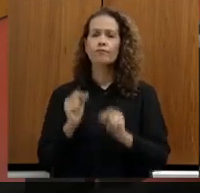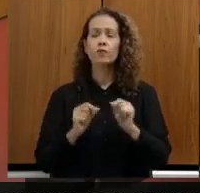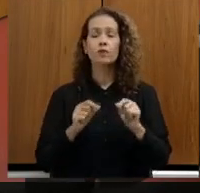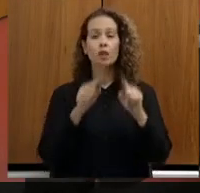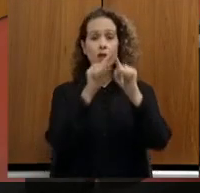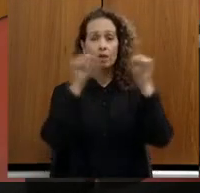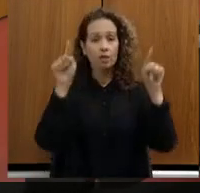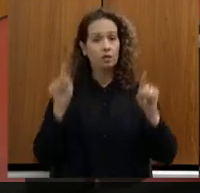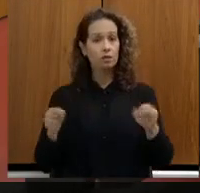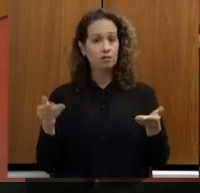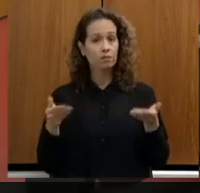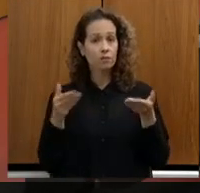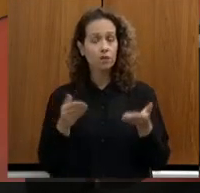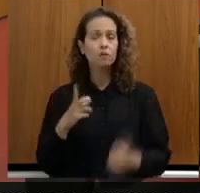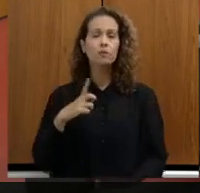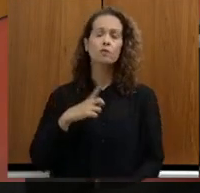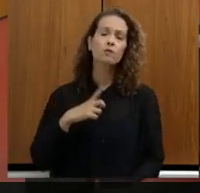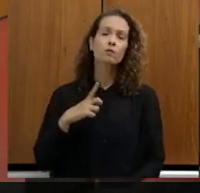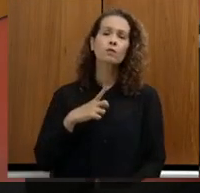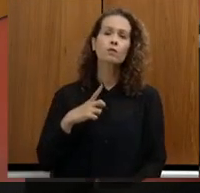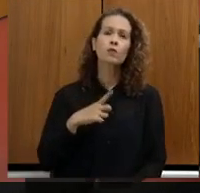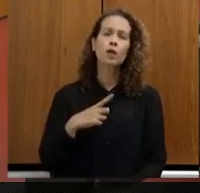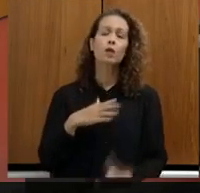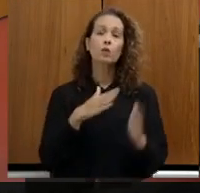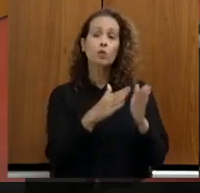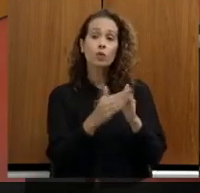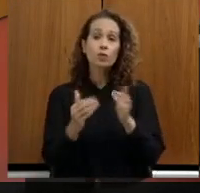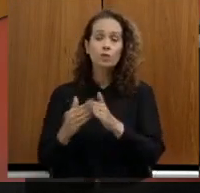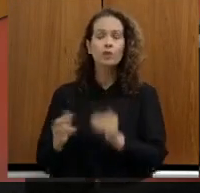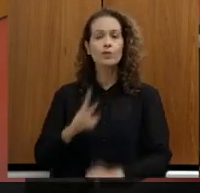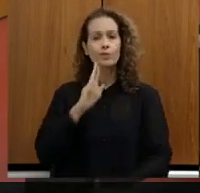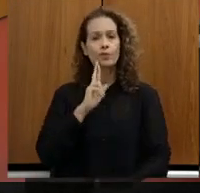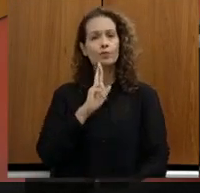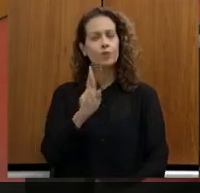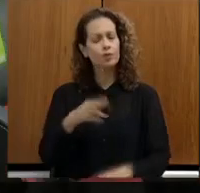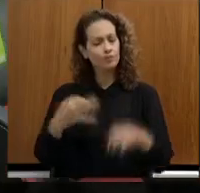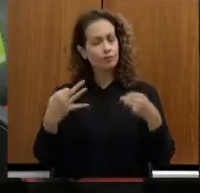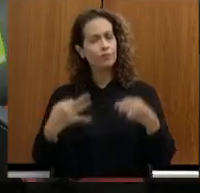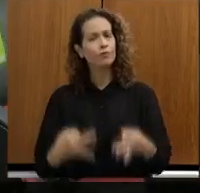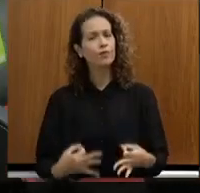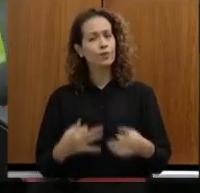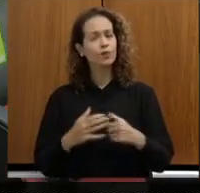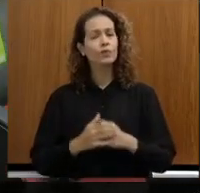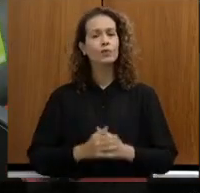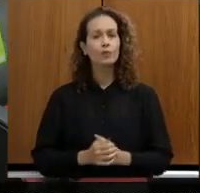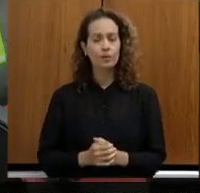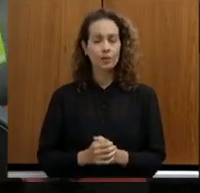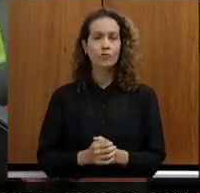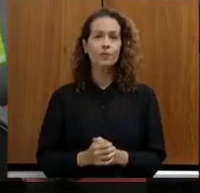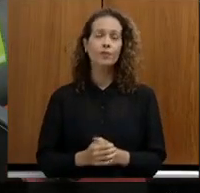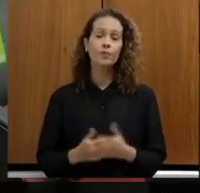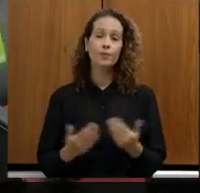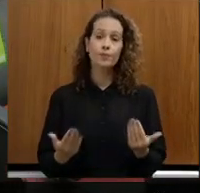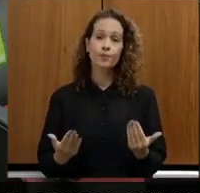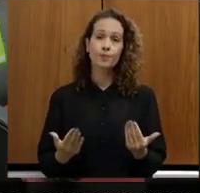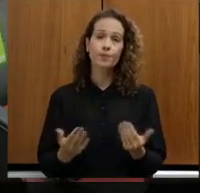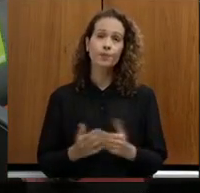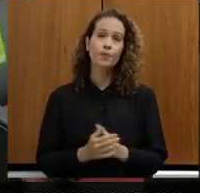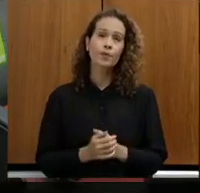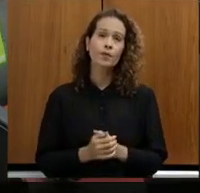tenham as suas reivindicações, que são extremamente justas, atendidas, desde que